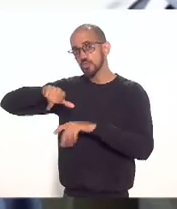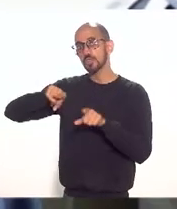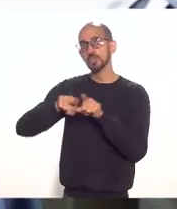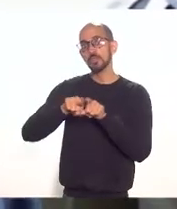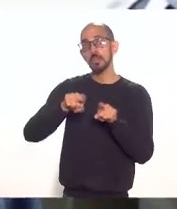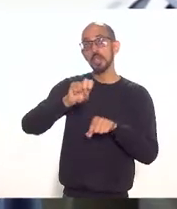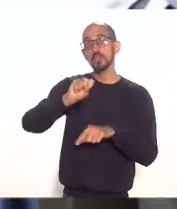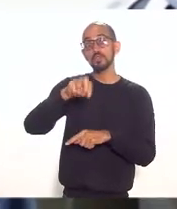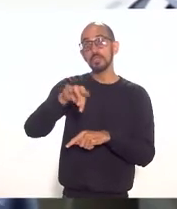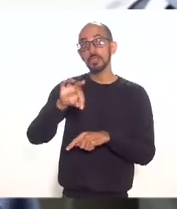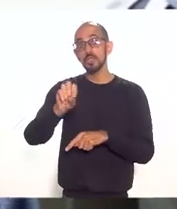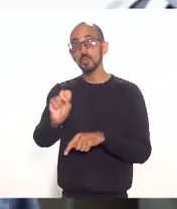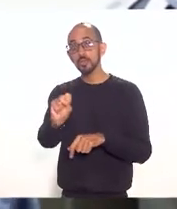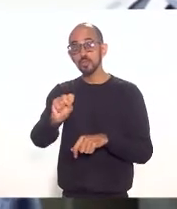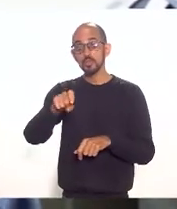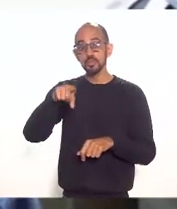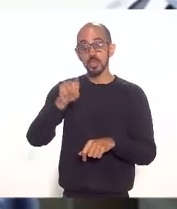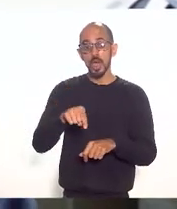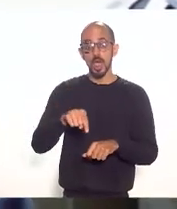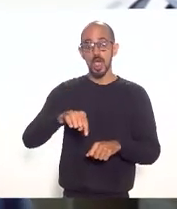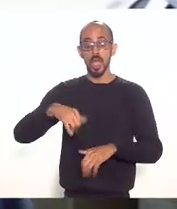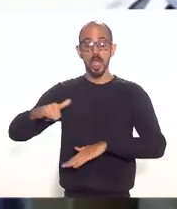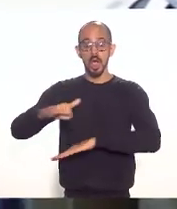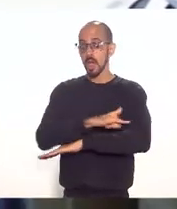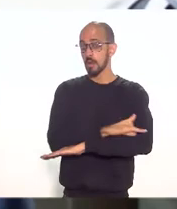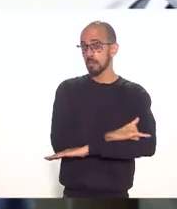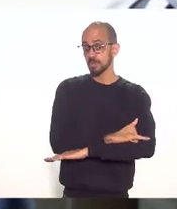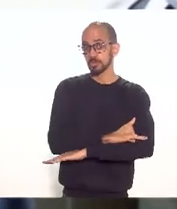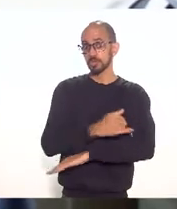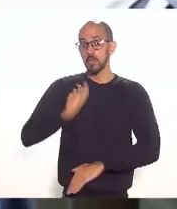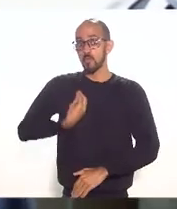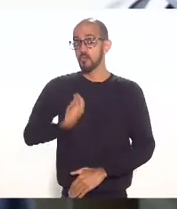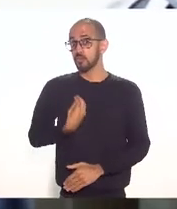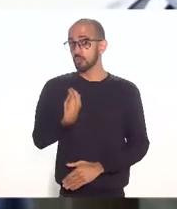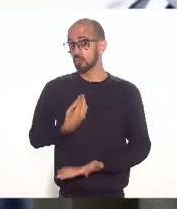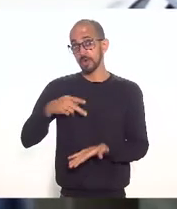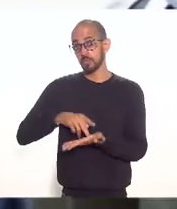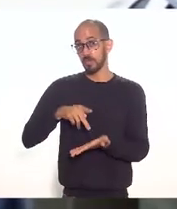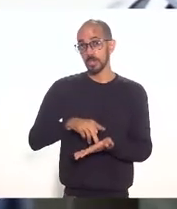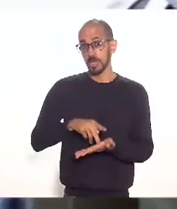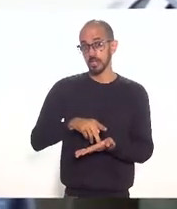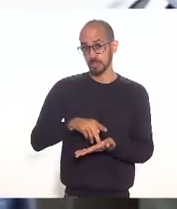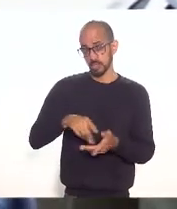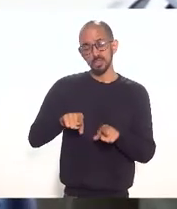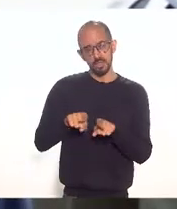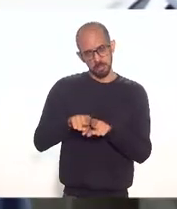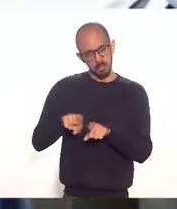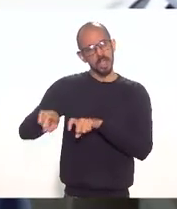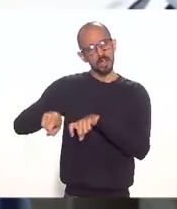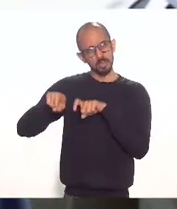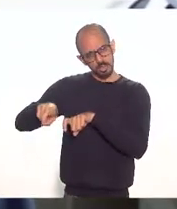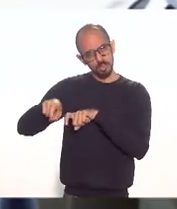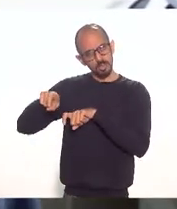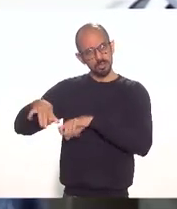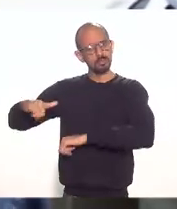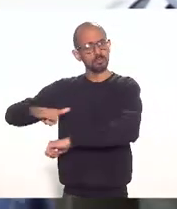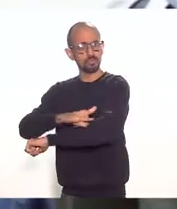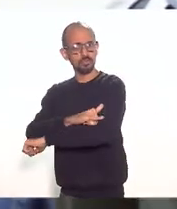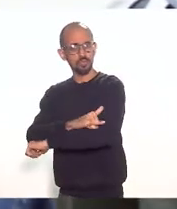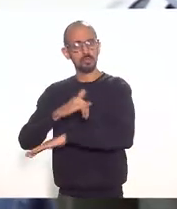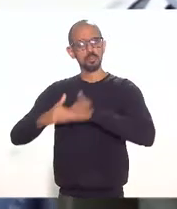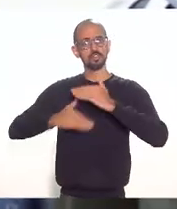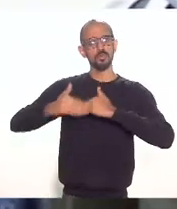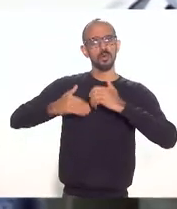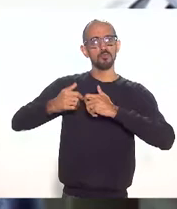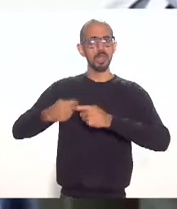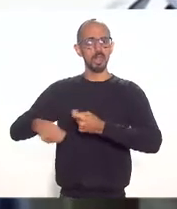aeroportos vivos, como os aeroportos do nosso interior do Estado também. Porque desenvolvimento econômico não